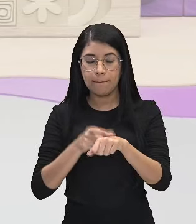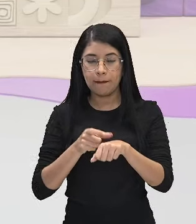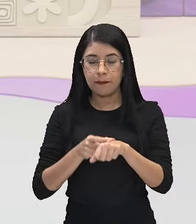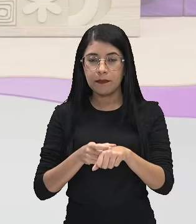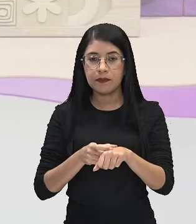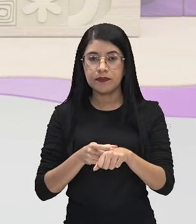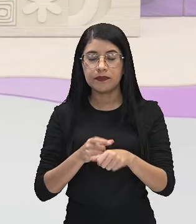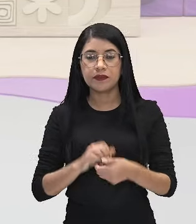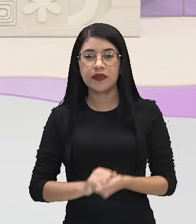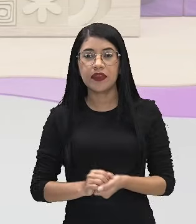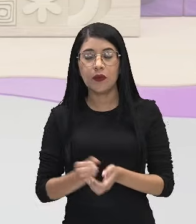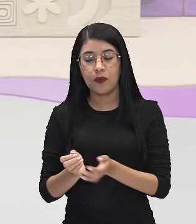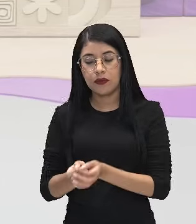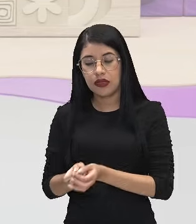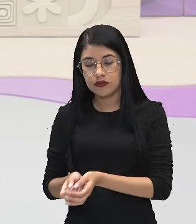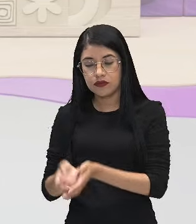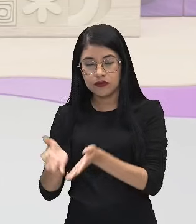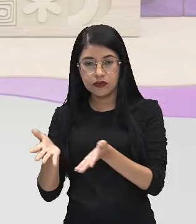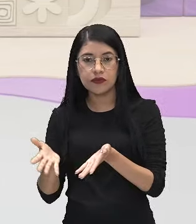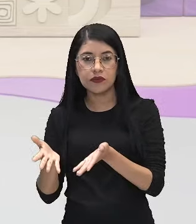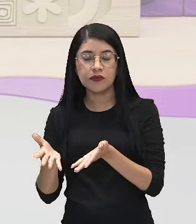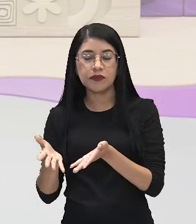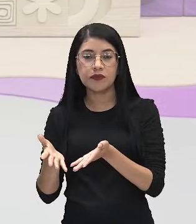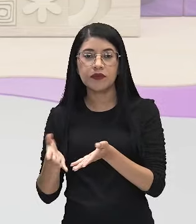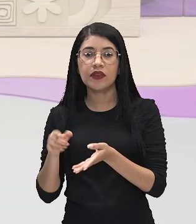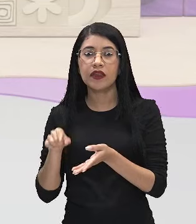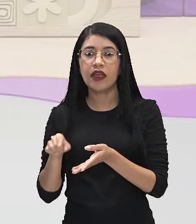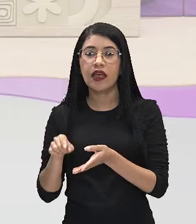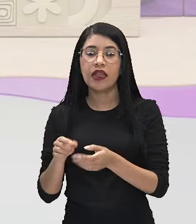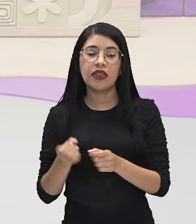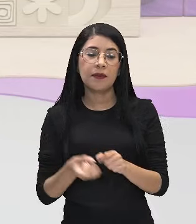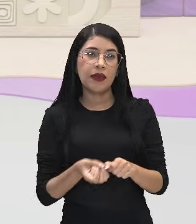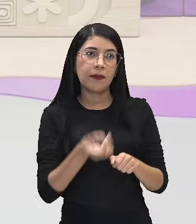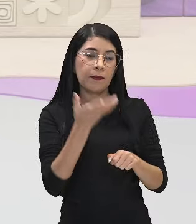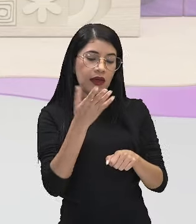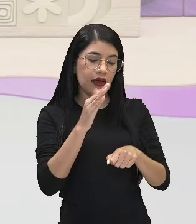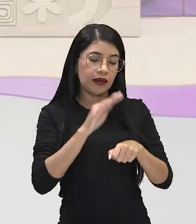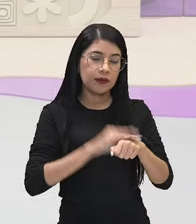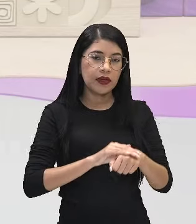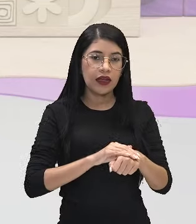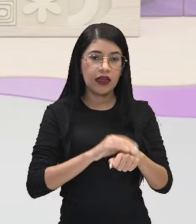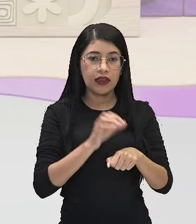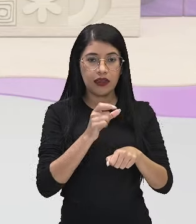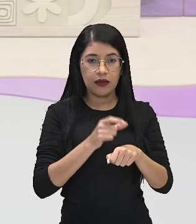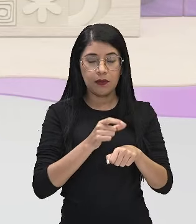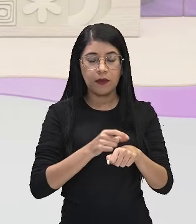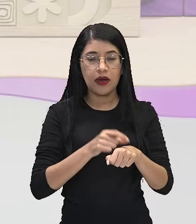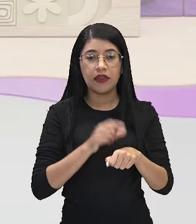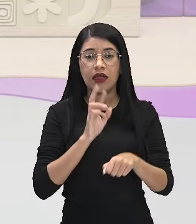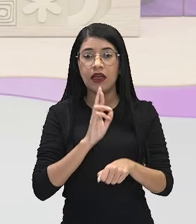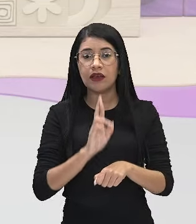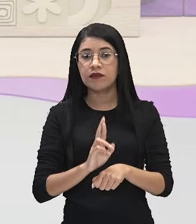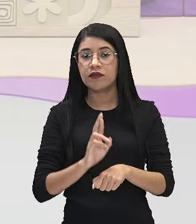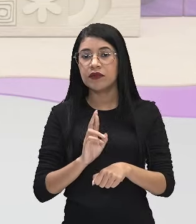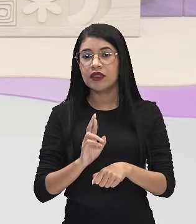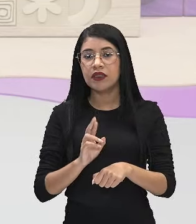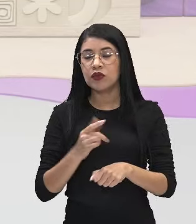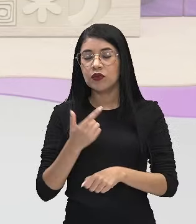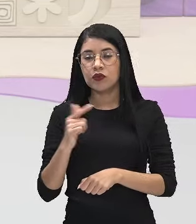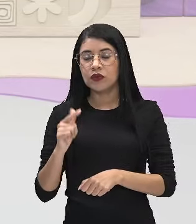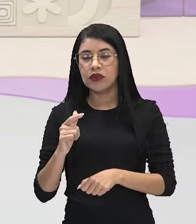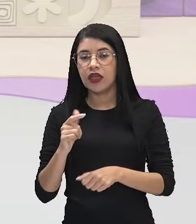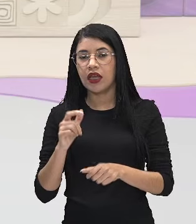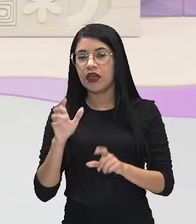lançamento desse dado. Se eu lançar esse dado e se eu lançar essa moeda, o resultado deles não vai interferir